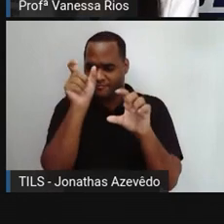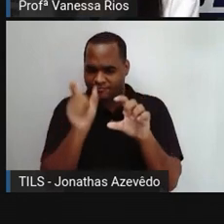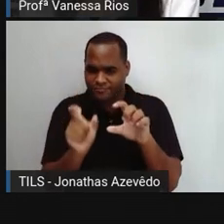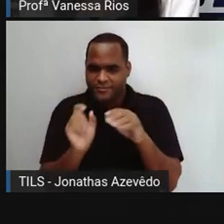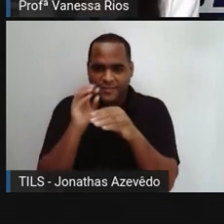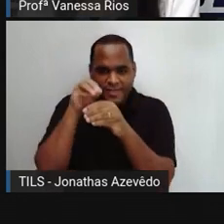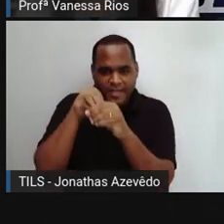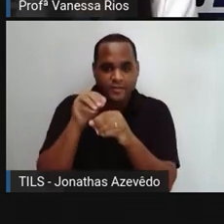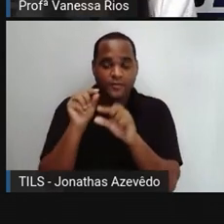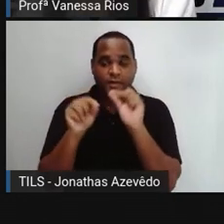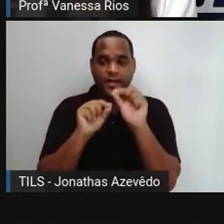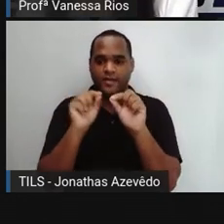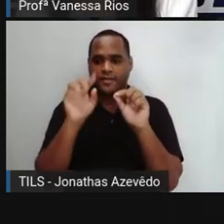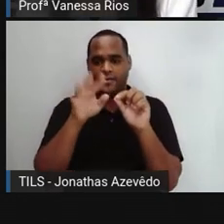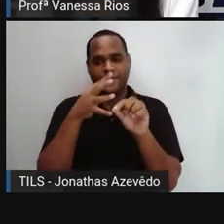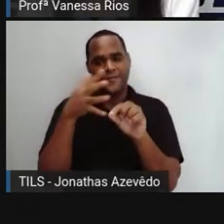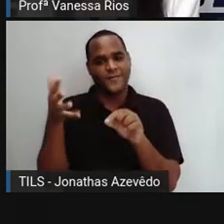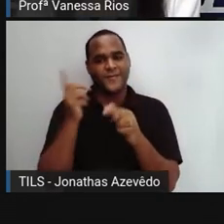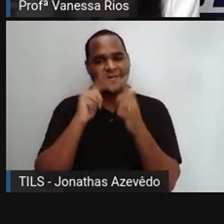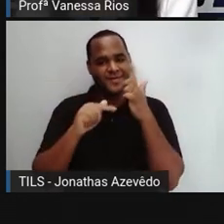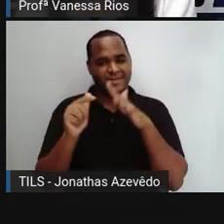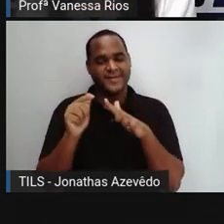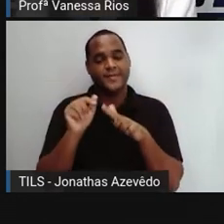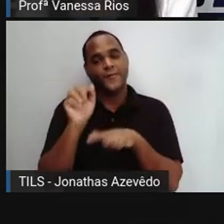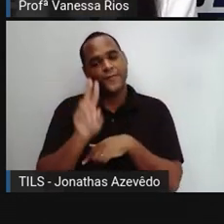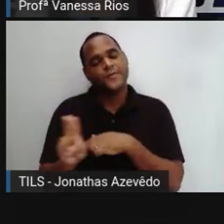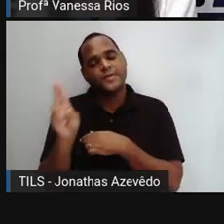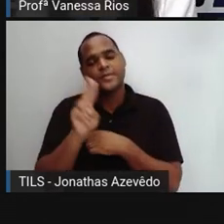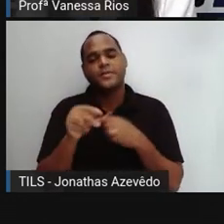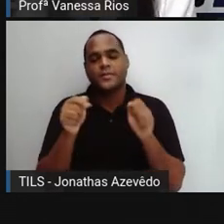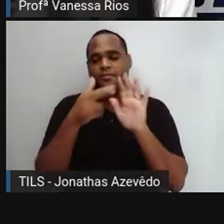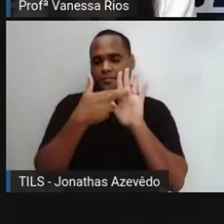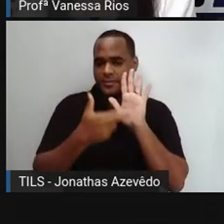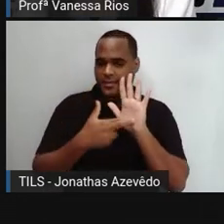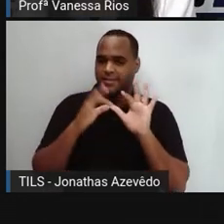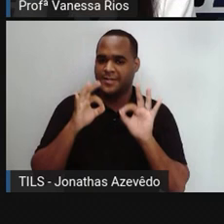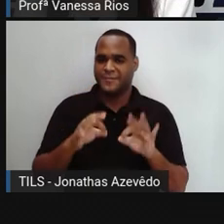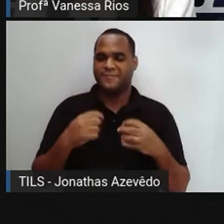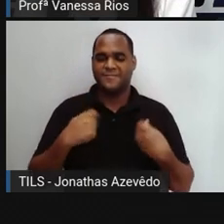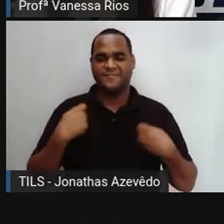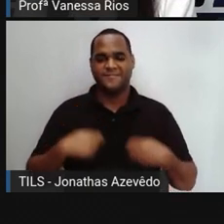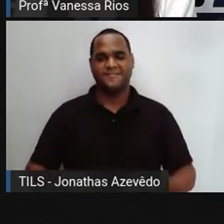dentro desses cruzamentos. Então, utilizando aí a regra do terço.